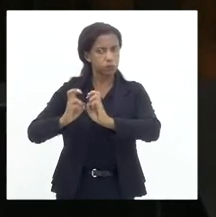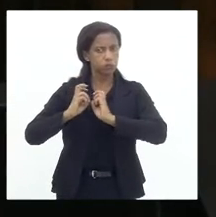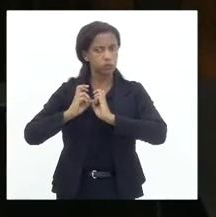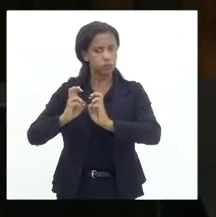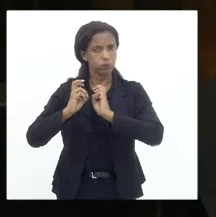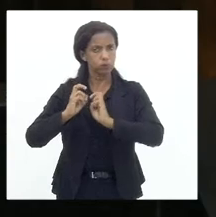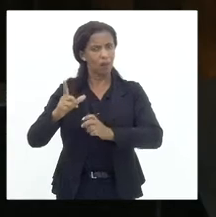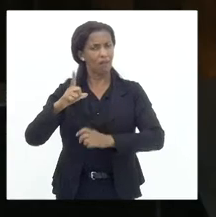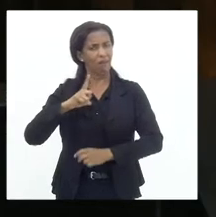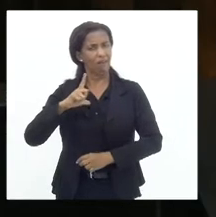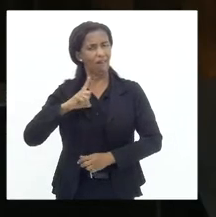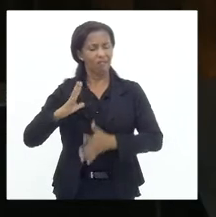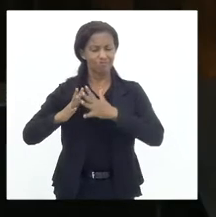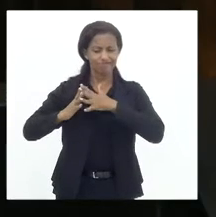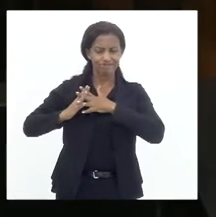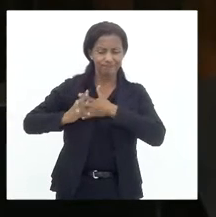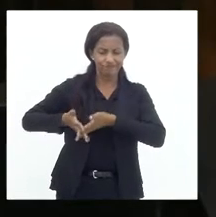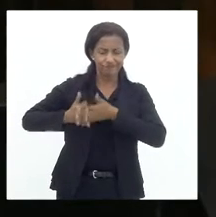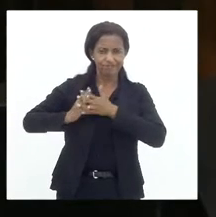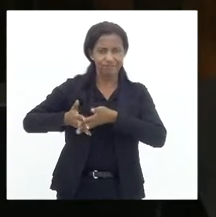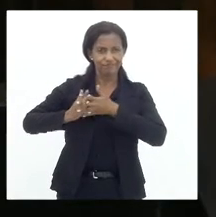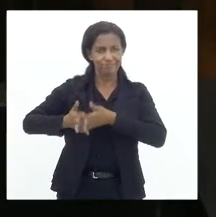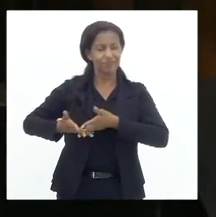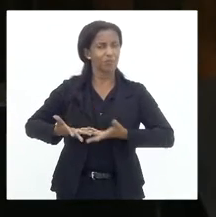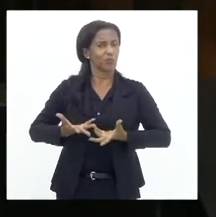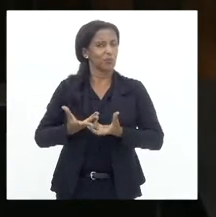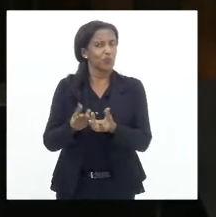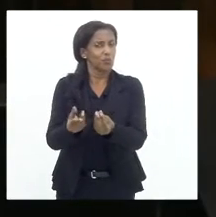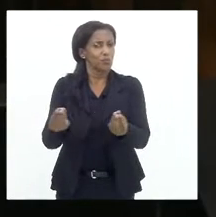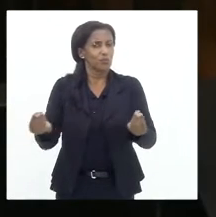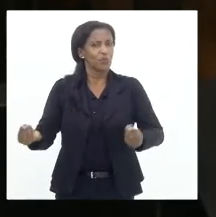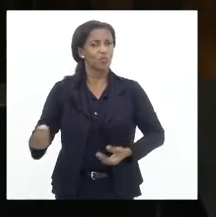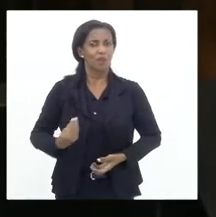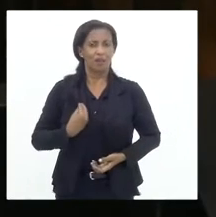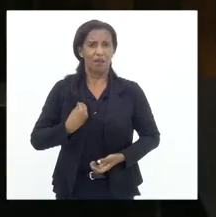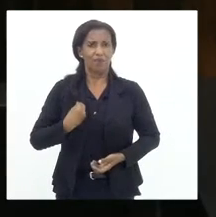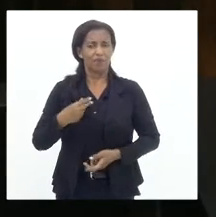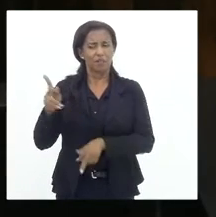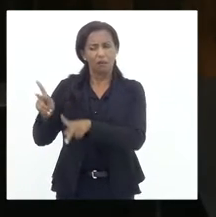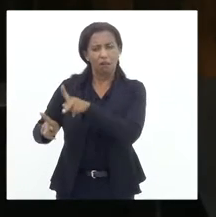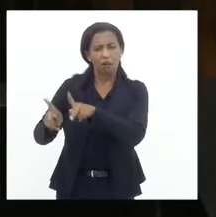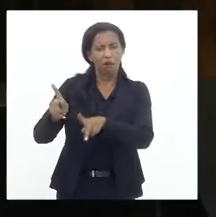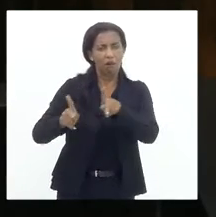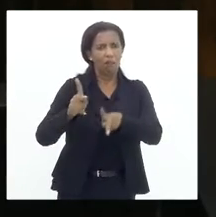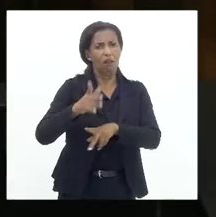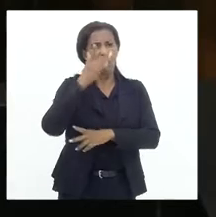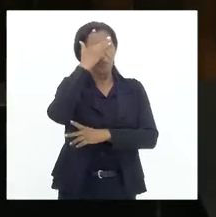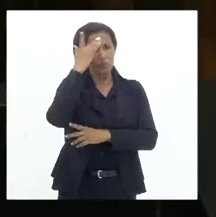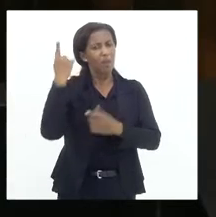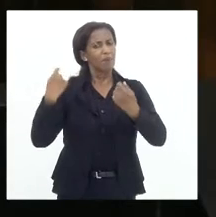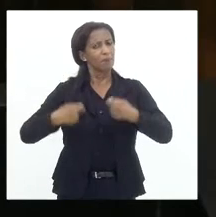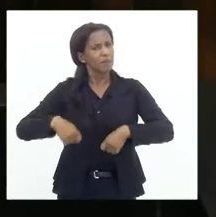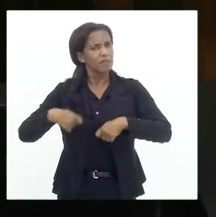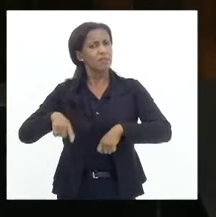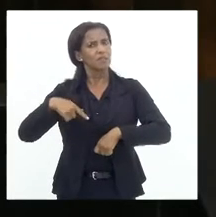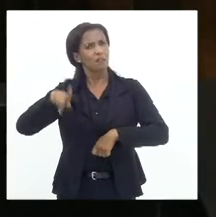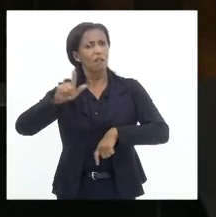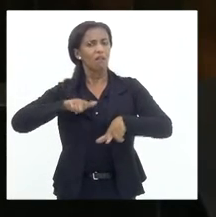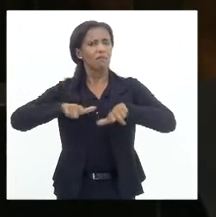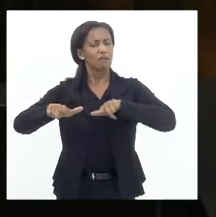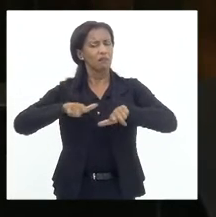que têm atrapalhado muito a vida da população, os usuários de trem,